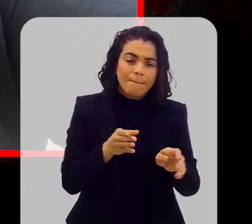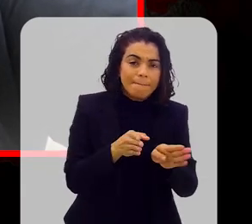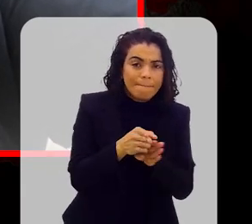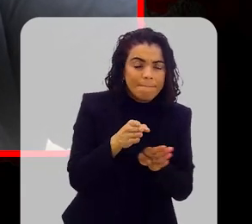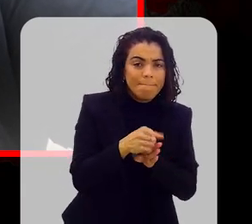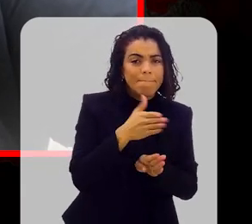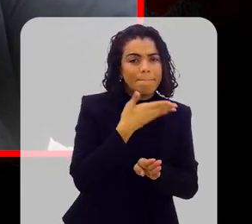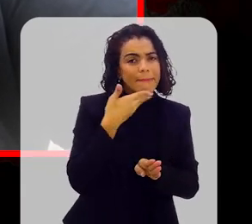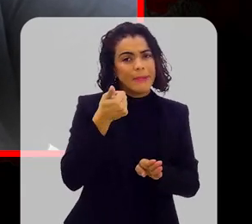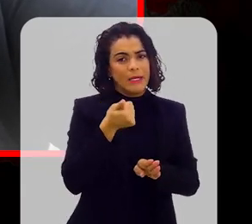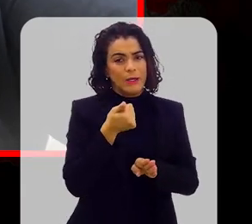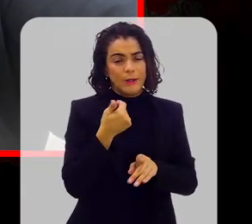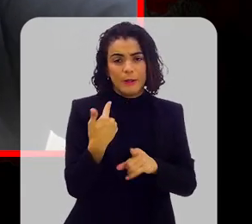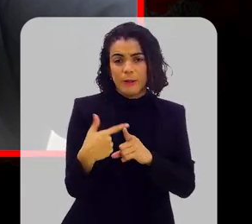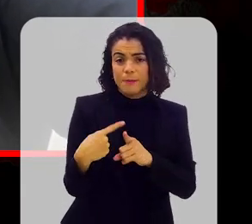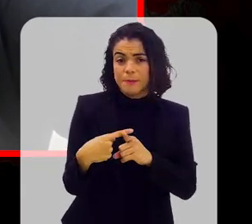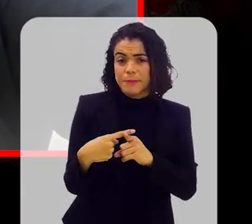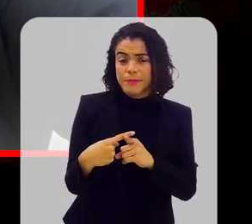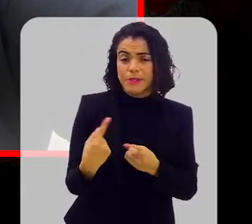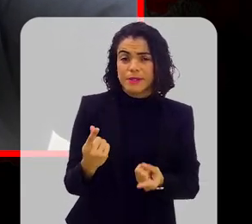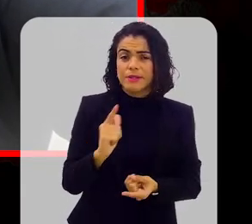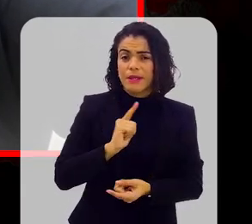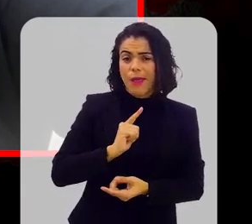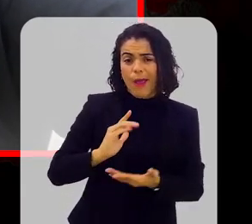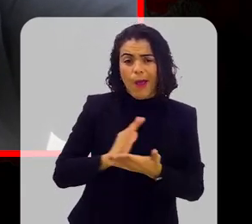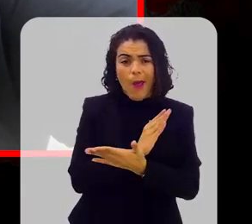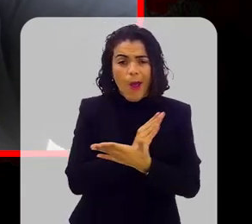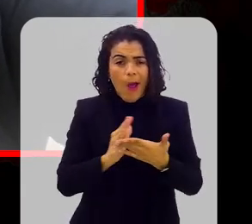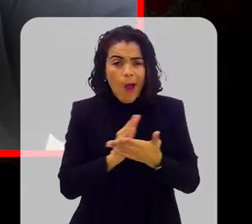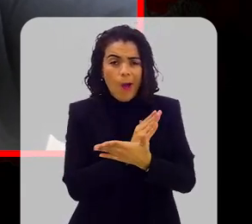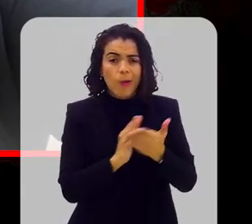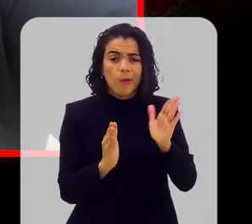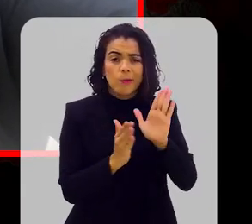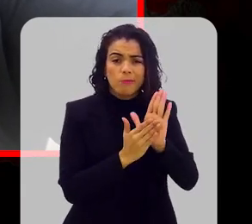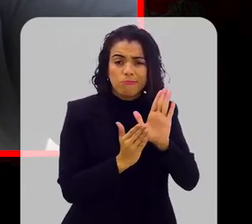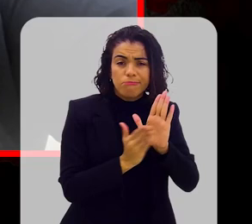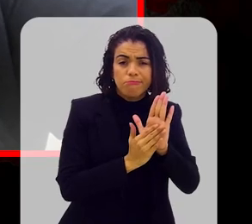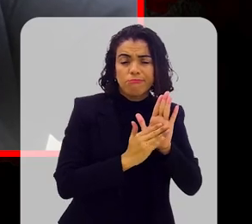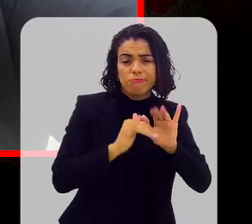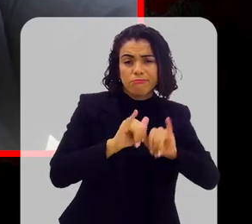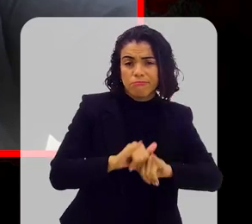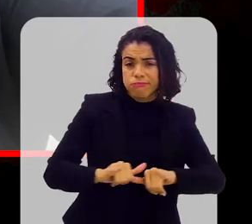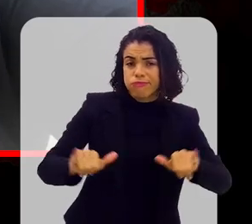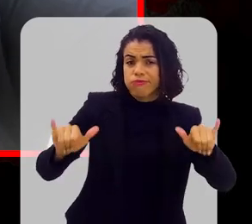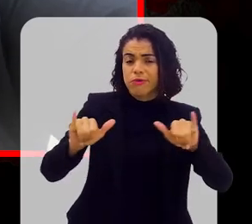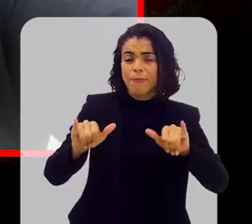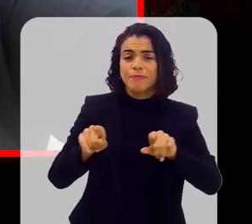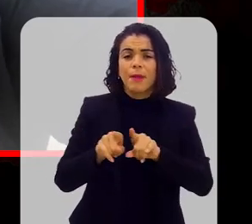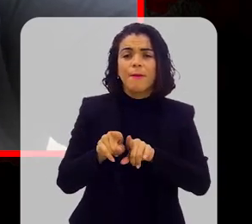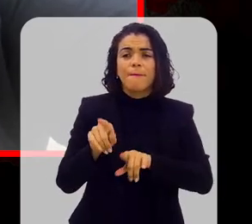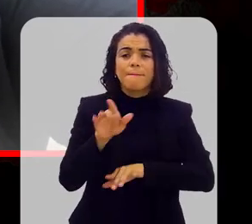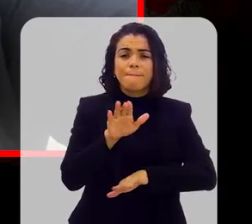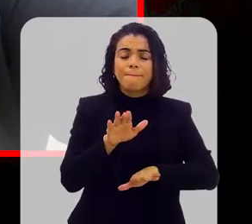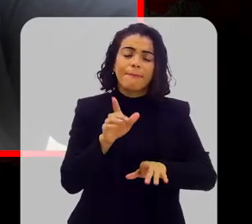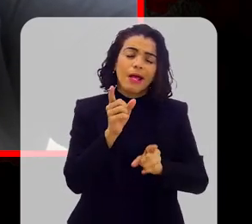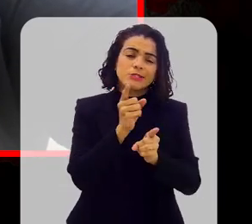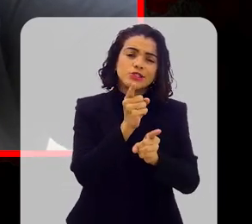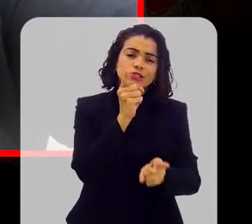mexer melhor. Porque existem algumas propostas, alguns programas para